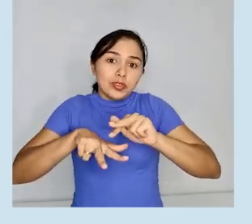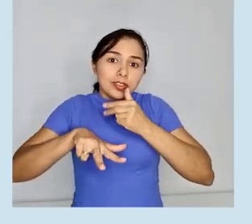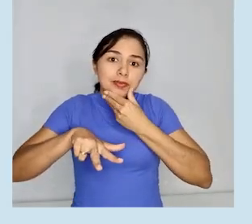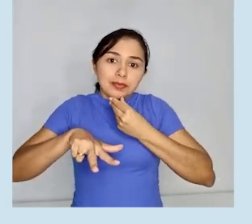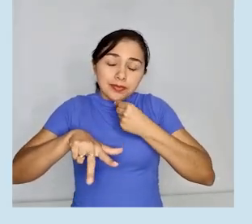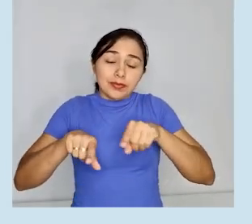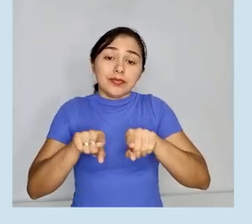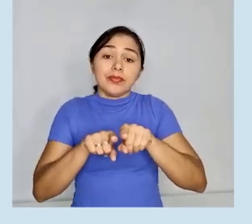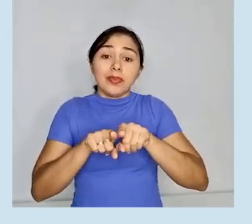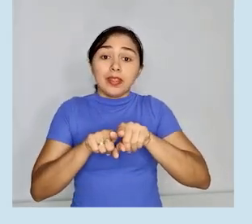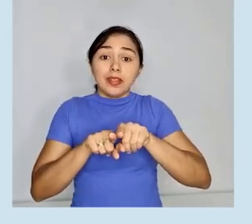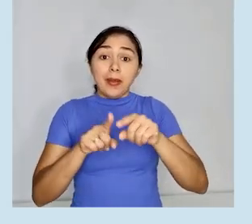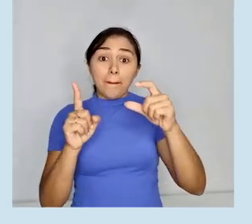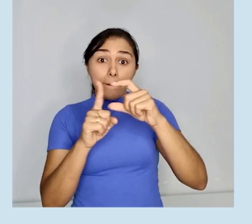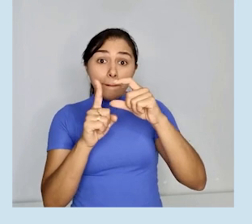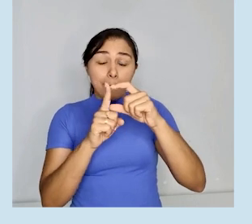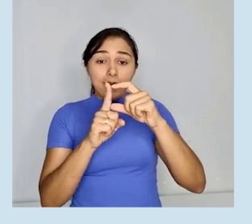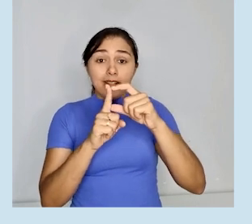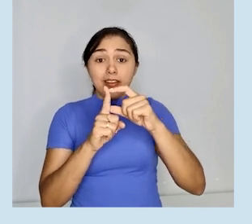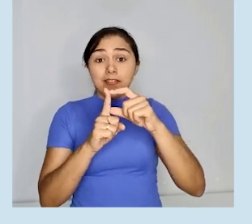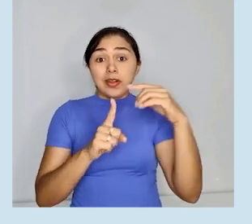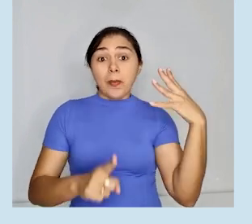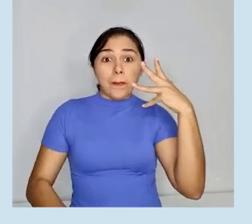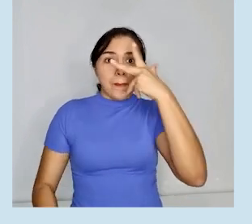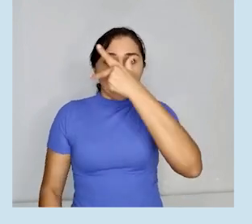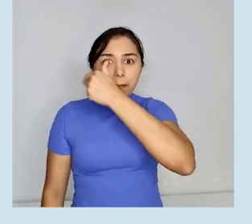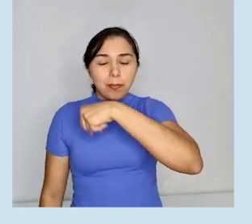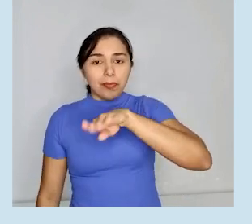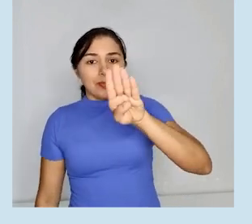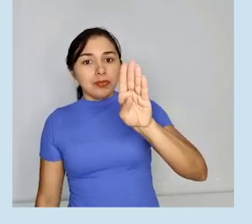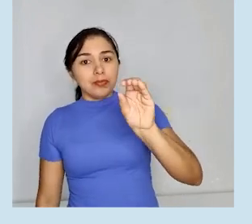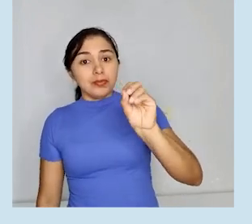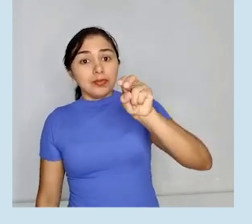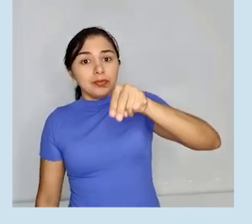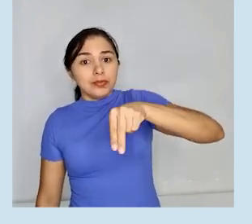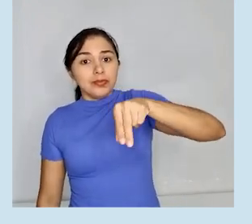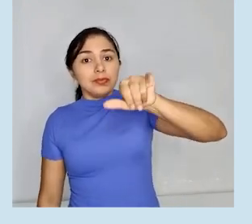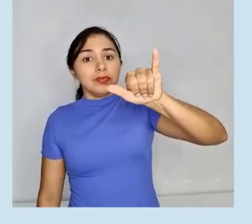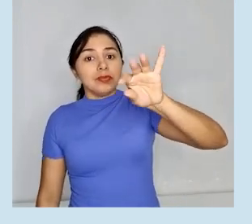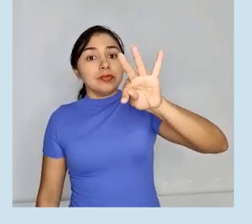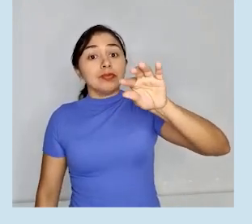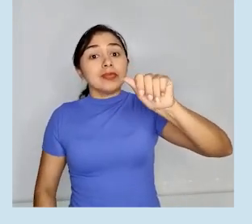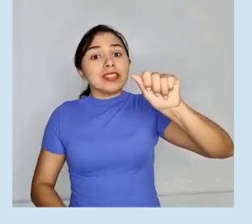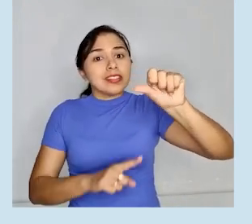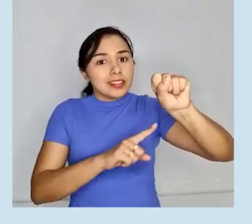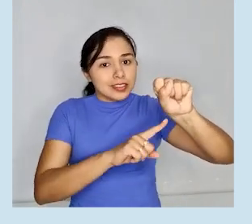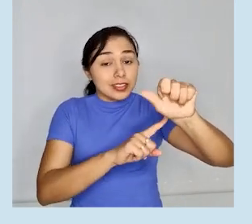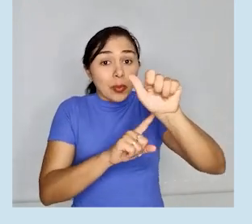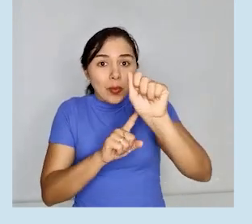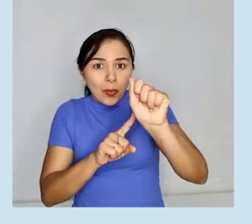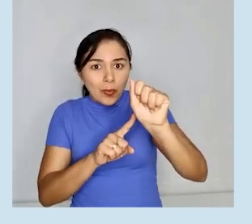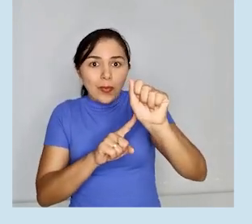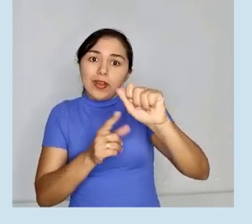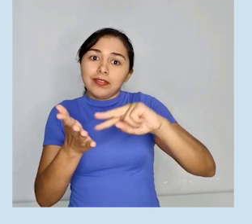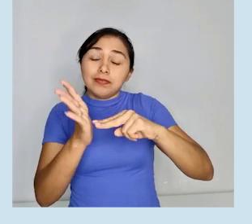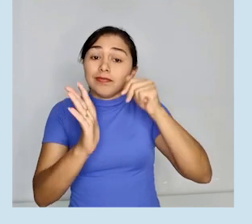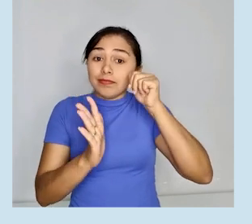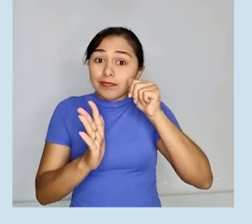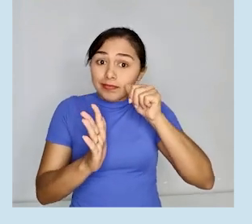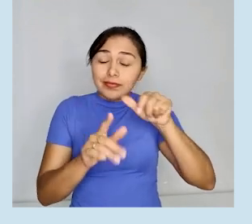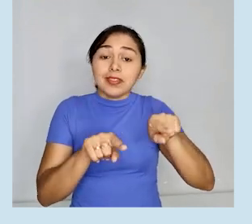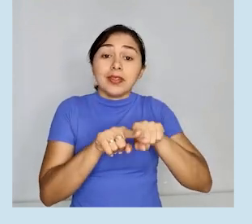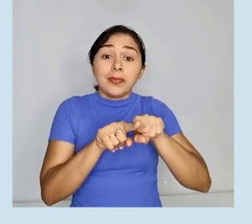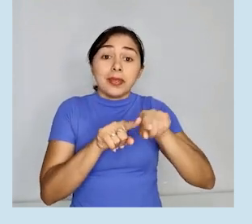bonitas, que possui tanto a desinência de gênero a, indicando que está no feminino, quanto a desinência de